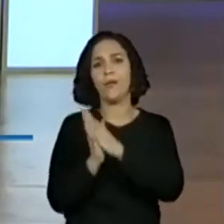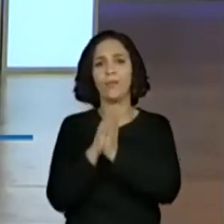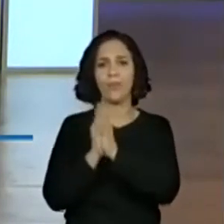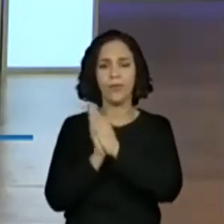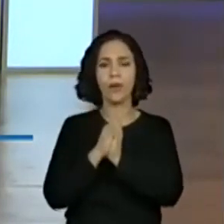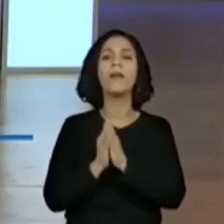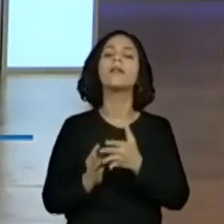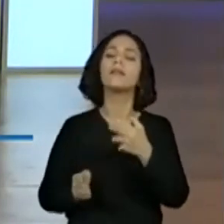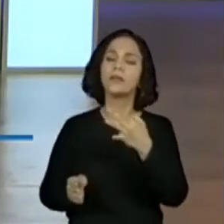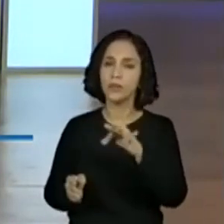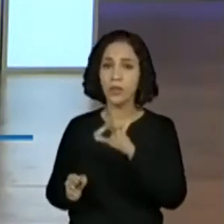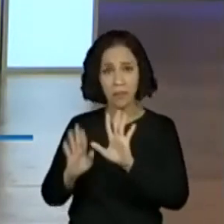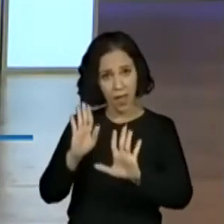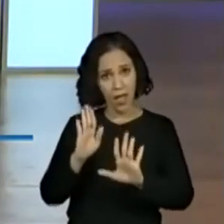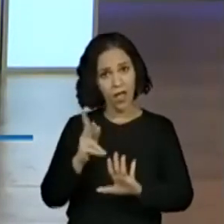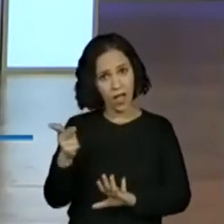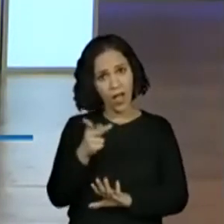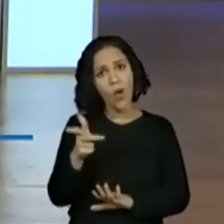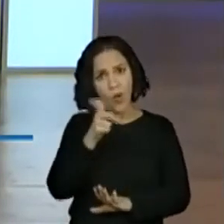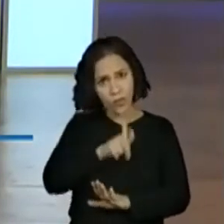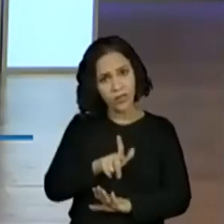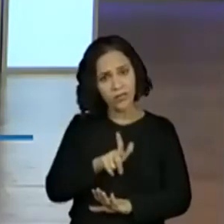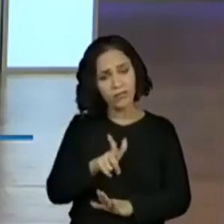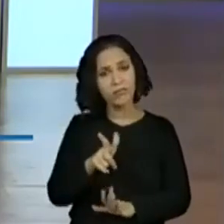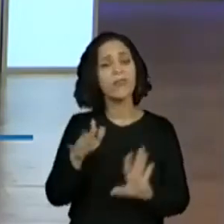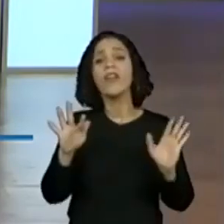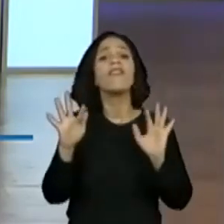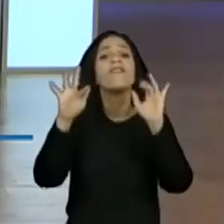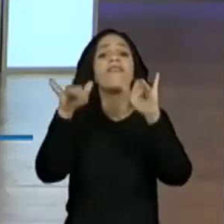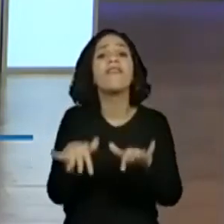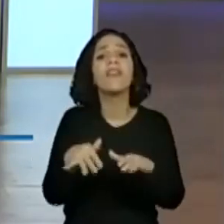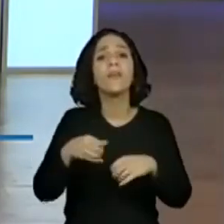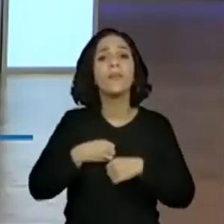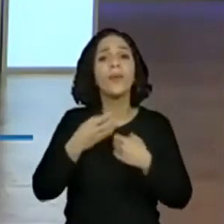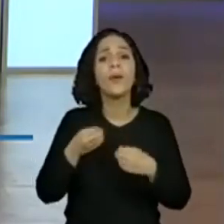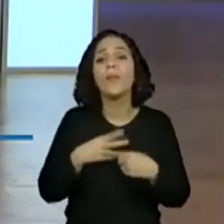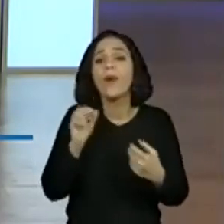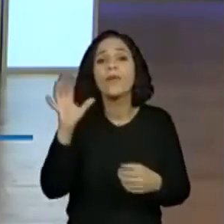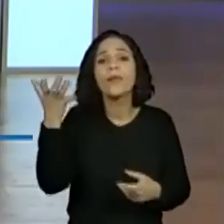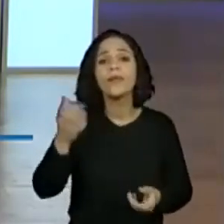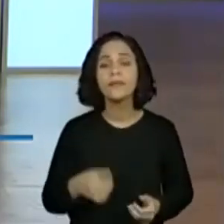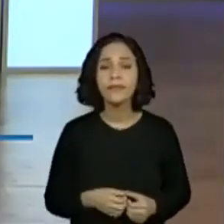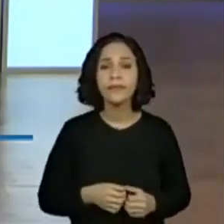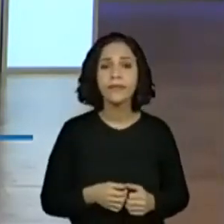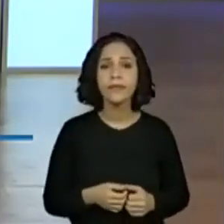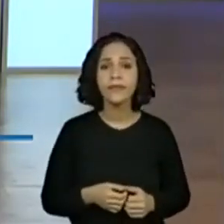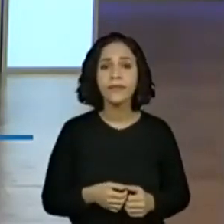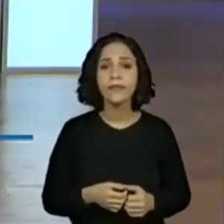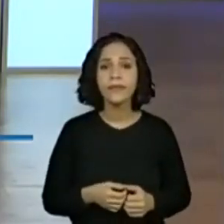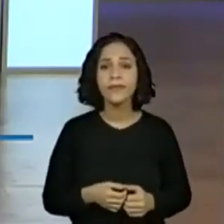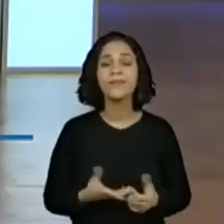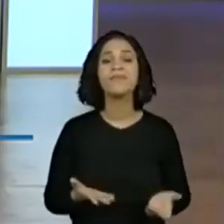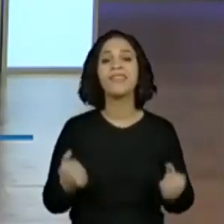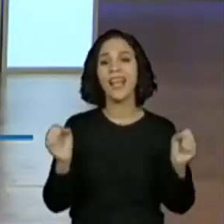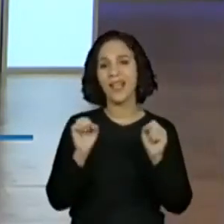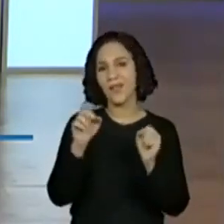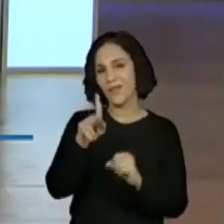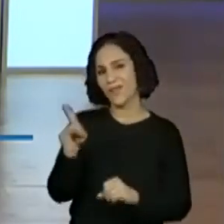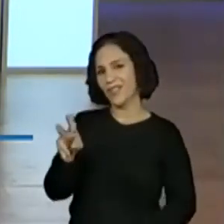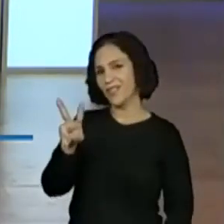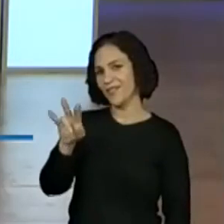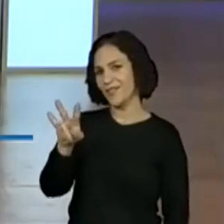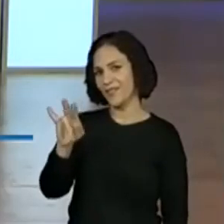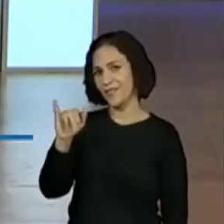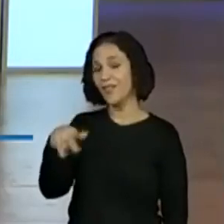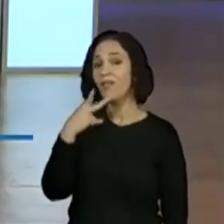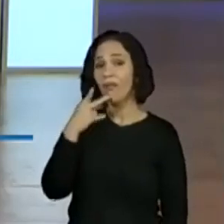ó, a briga. E aí, elas conseguem? O que acontece no desfecho do nosso poema? Olha, adorei, a professora Vivian colocou,